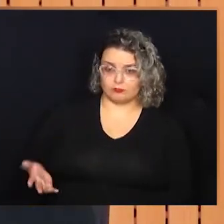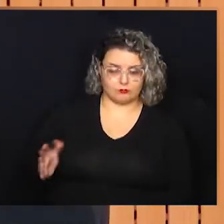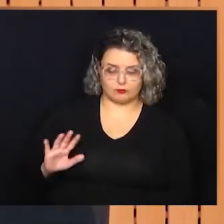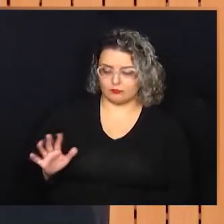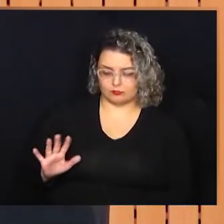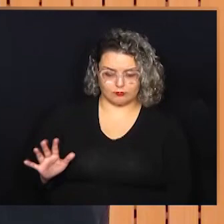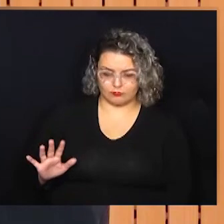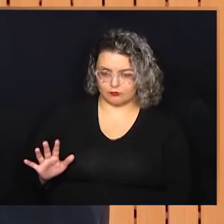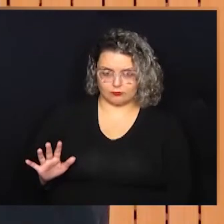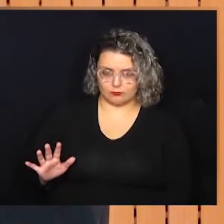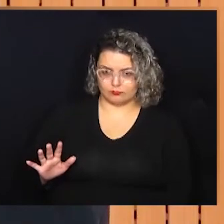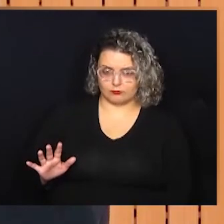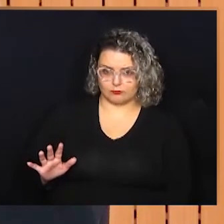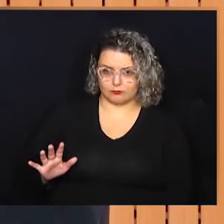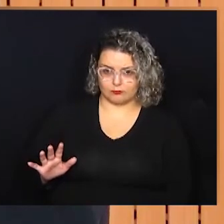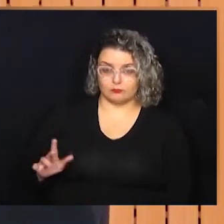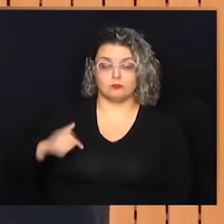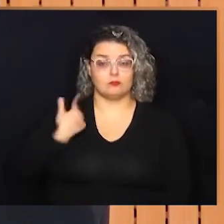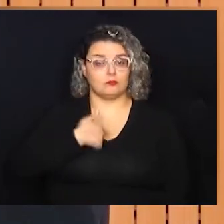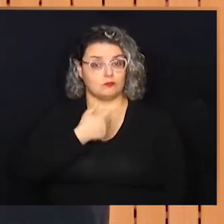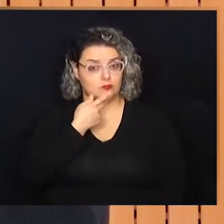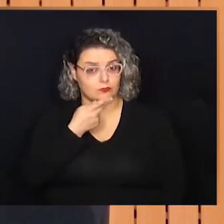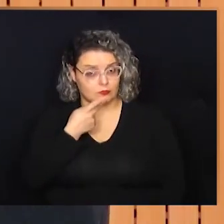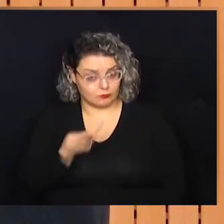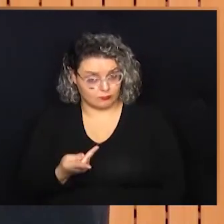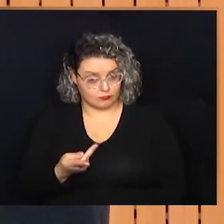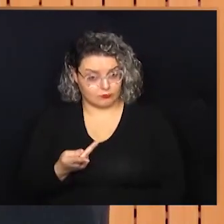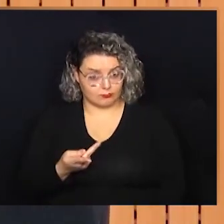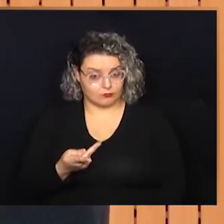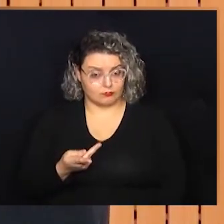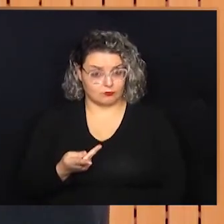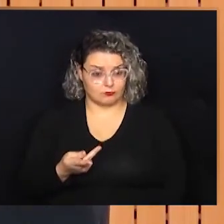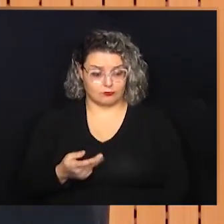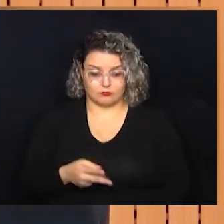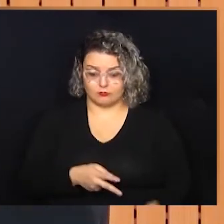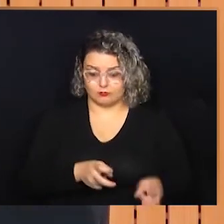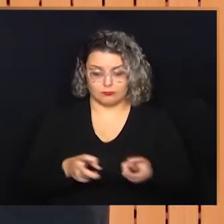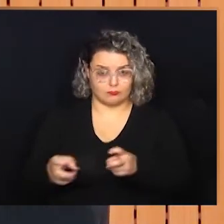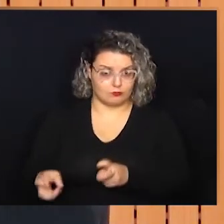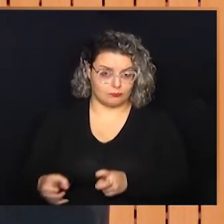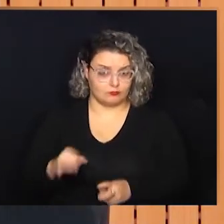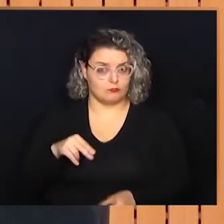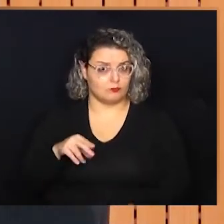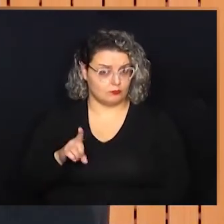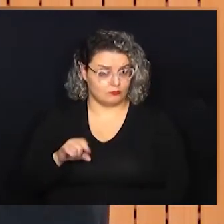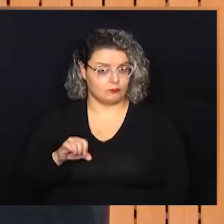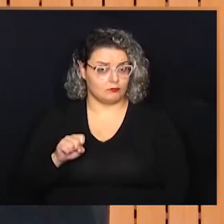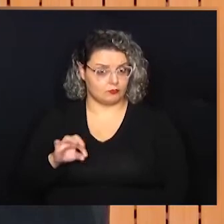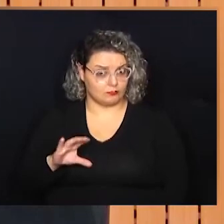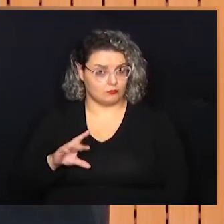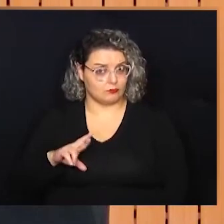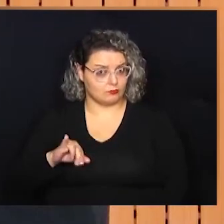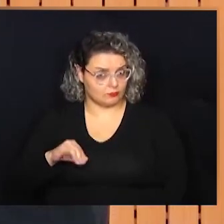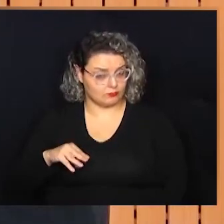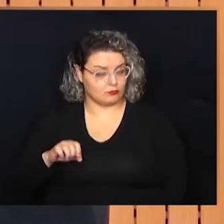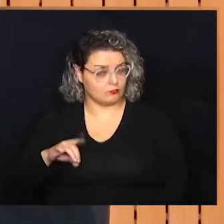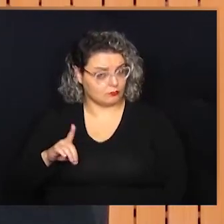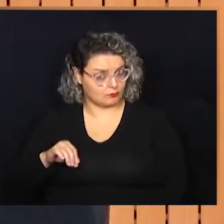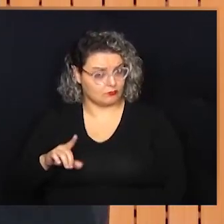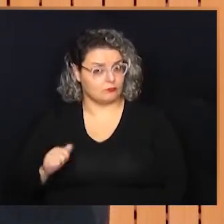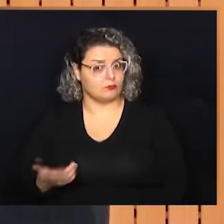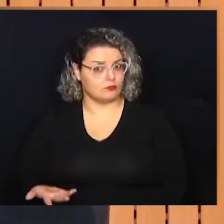conseguir operar determinado sistema, etc. A gente está falando de uma coleta indiscriminada desses dados. Essa coleta